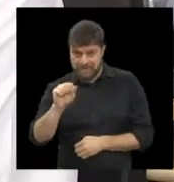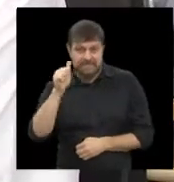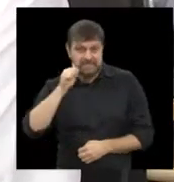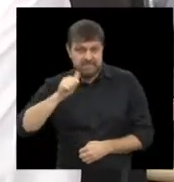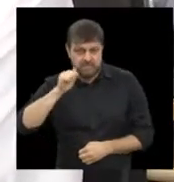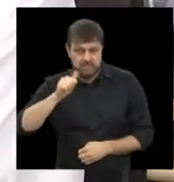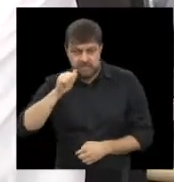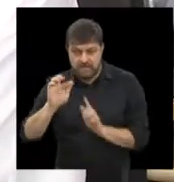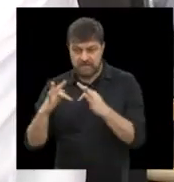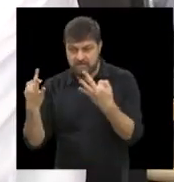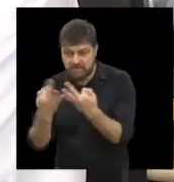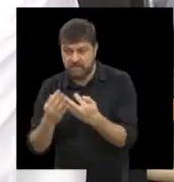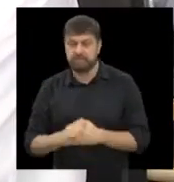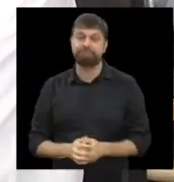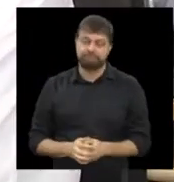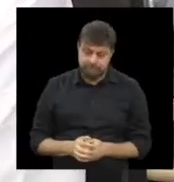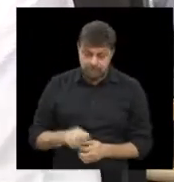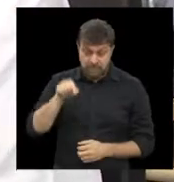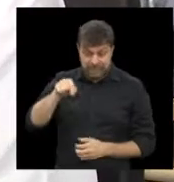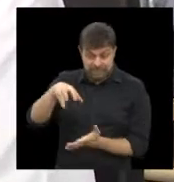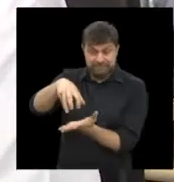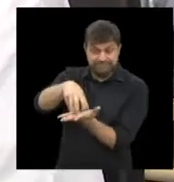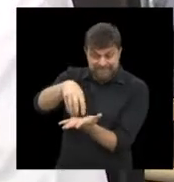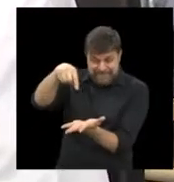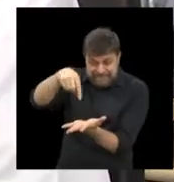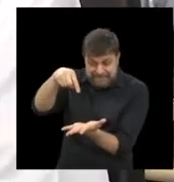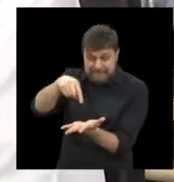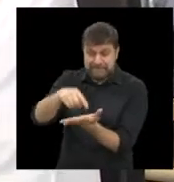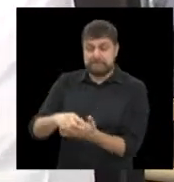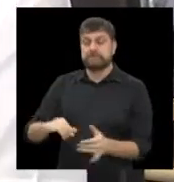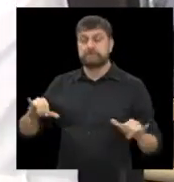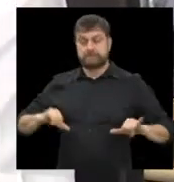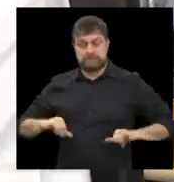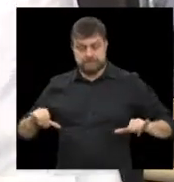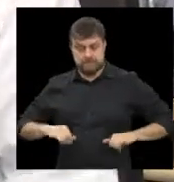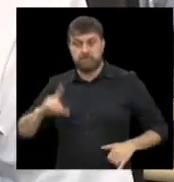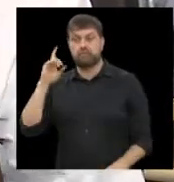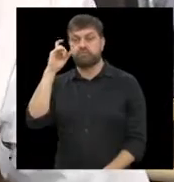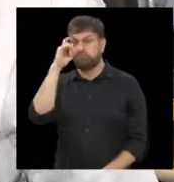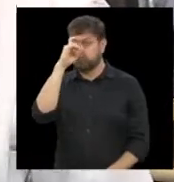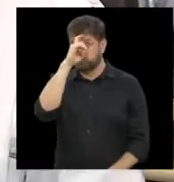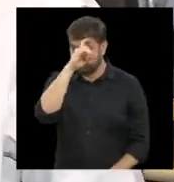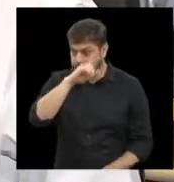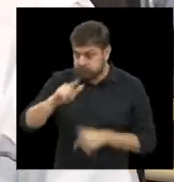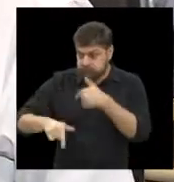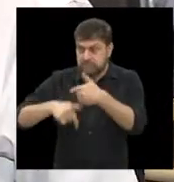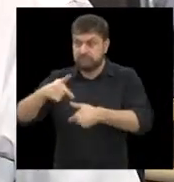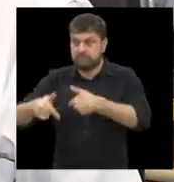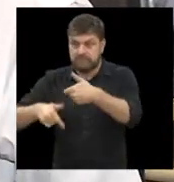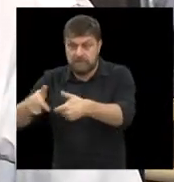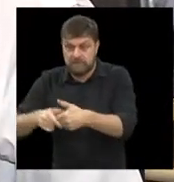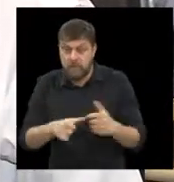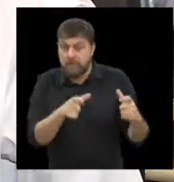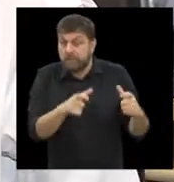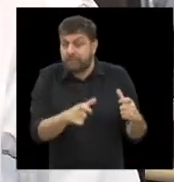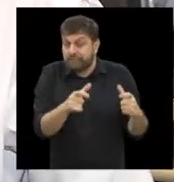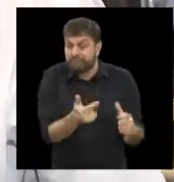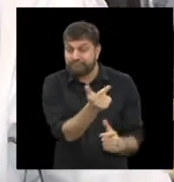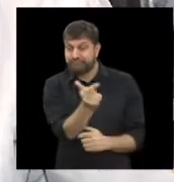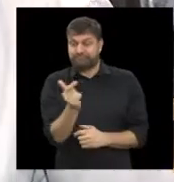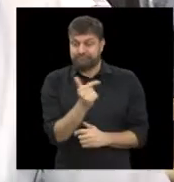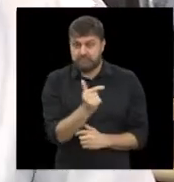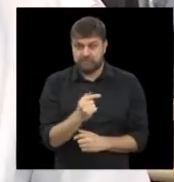dificuldade que a entidade vem sofrendo. E nós, desde o ano passado,